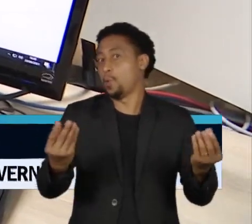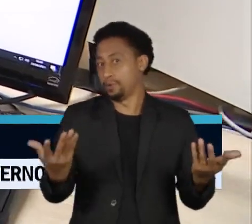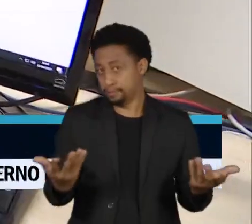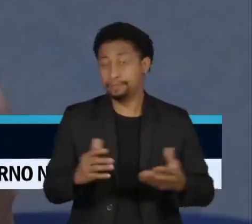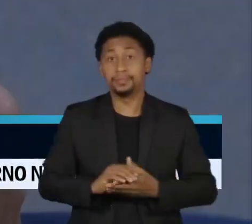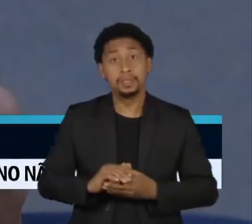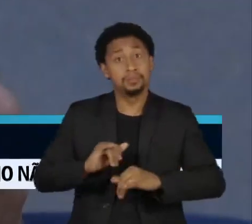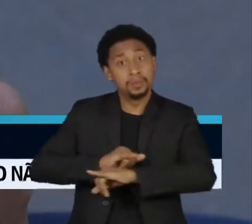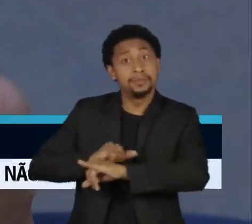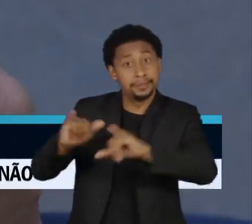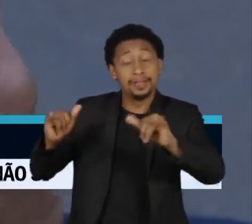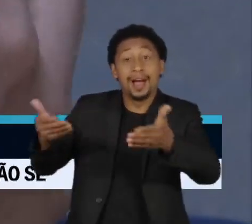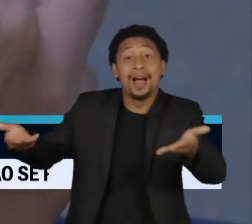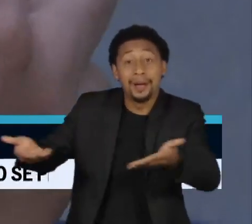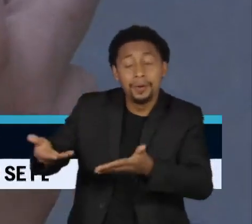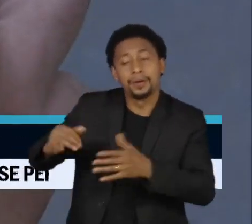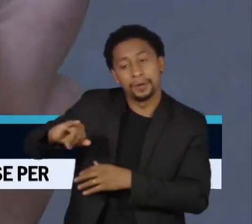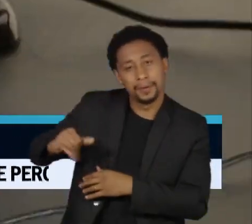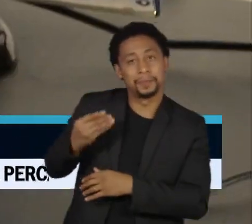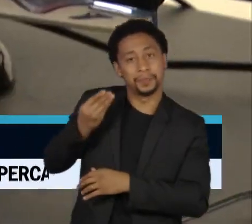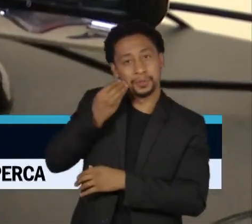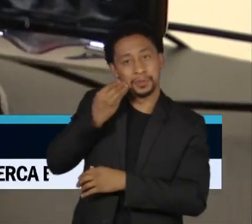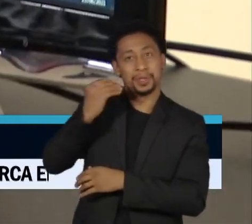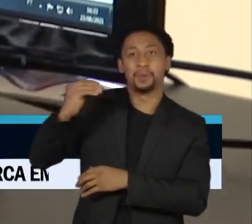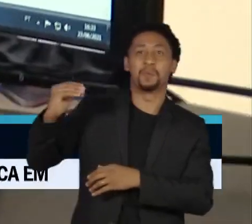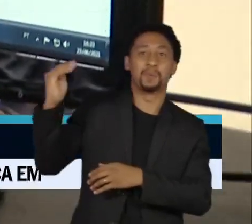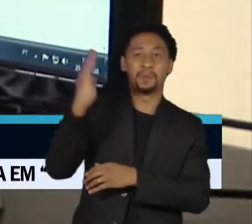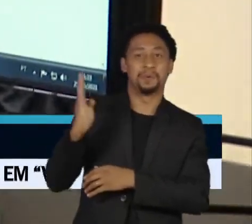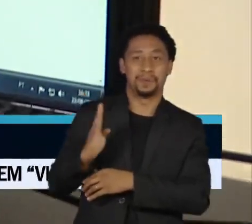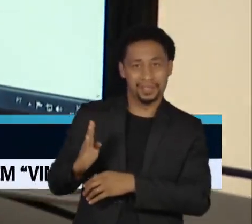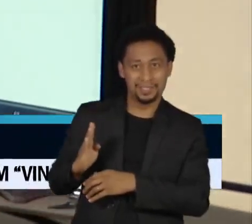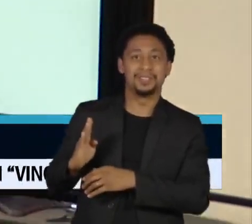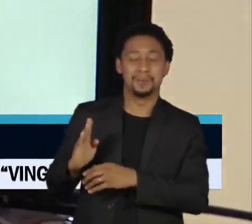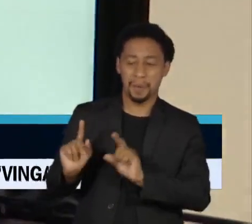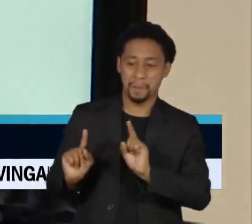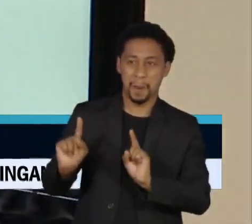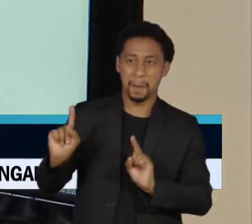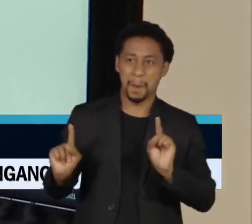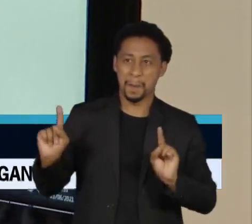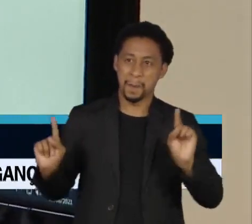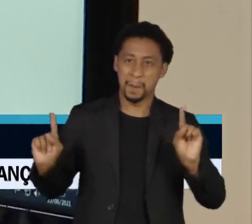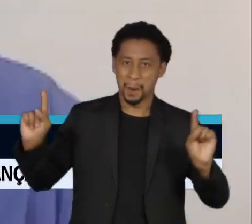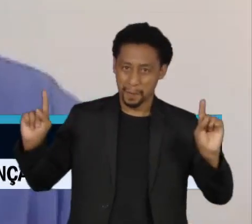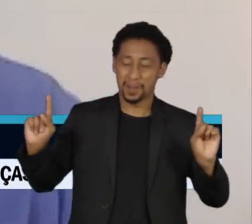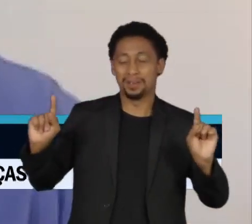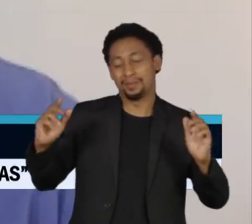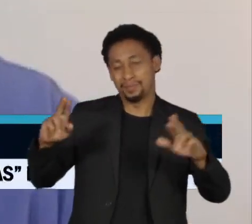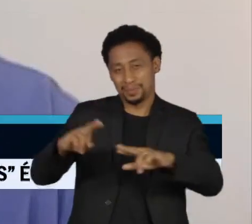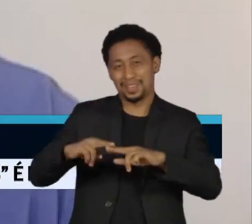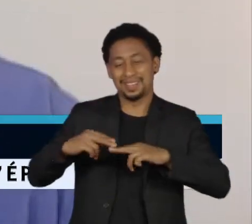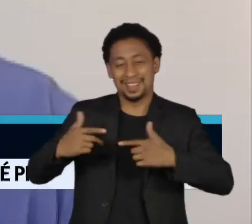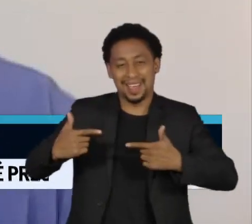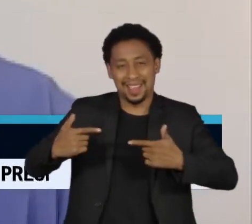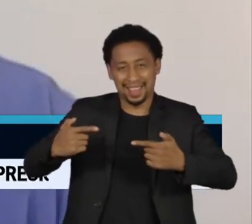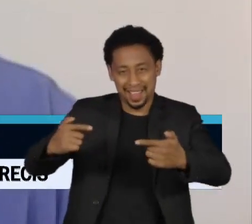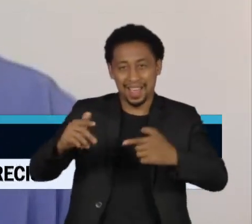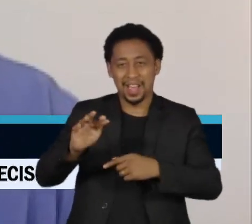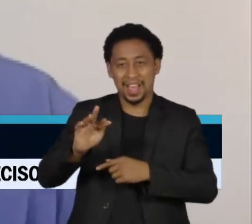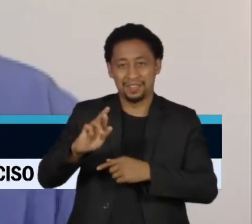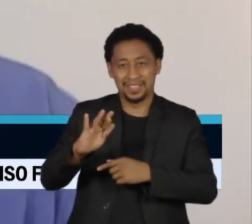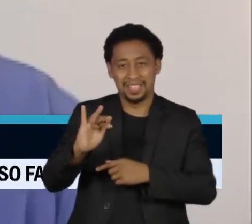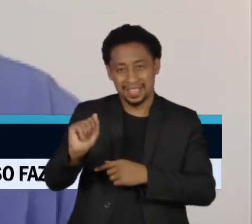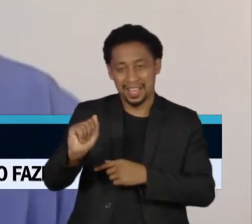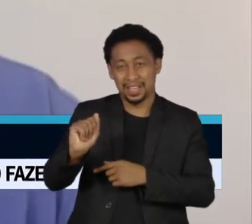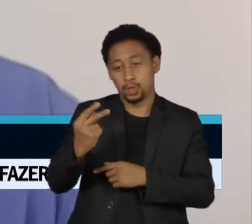janela de oportunidades para o Brasil na chamada Guerra Fria 2.0. Não podemos esquecer que